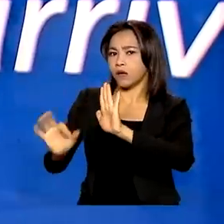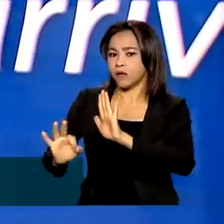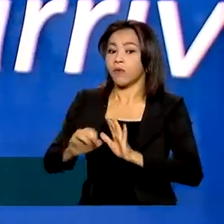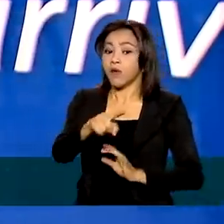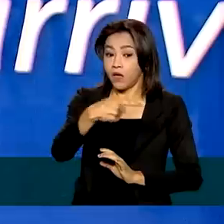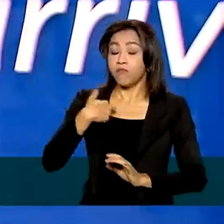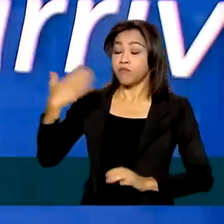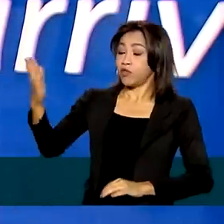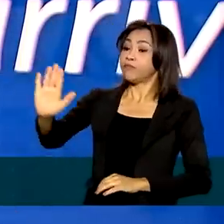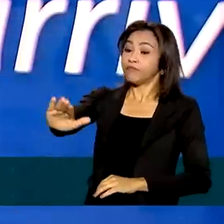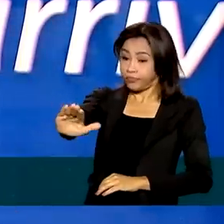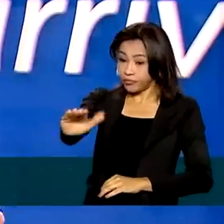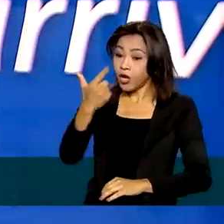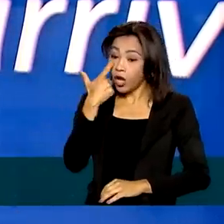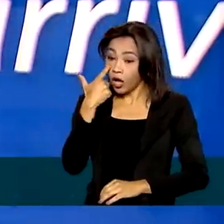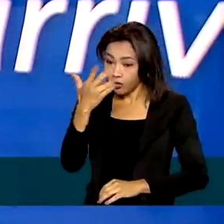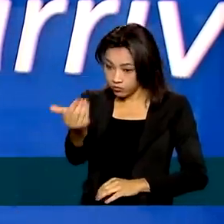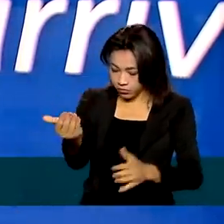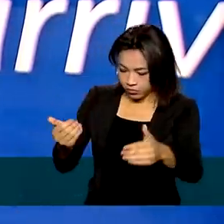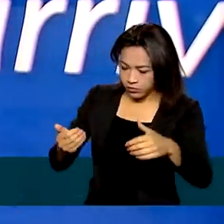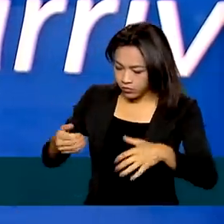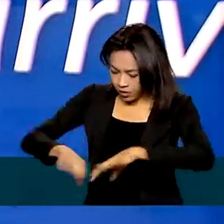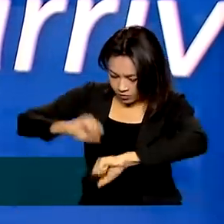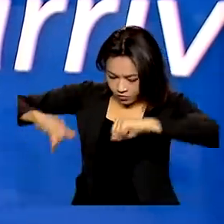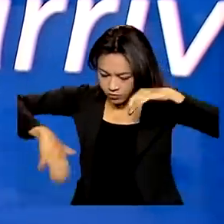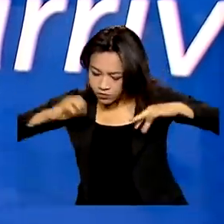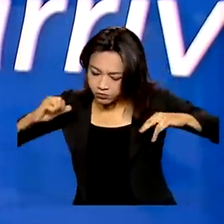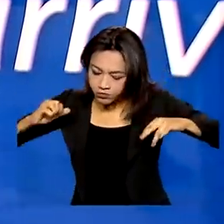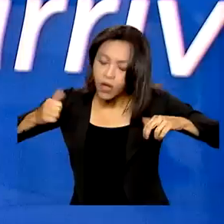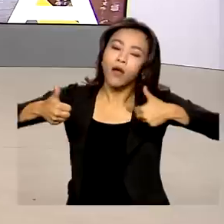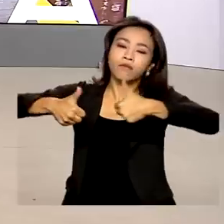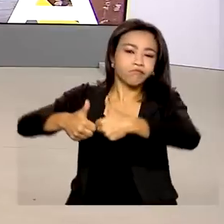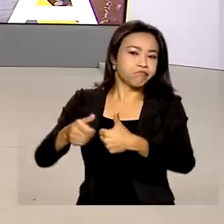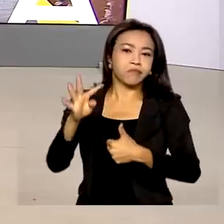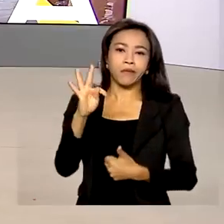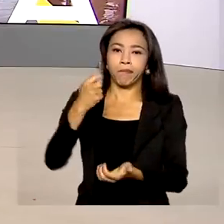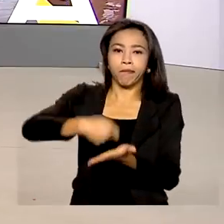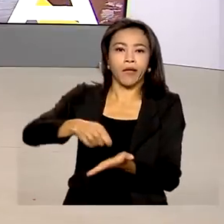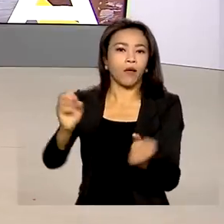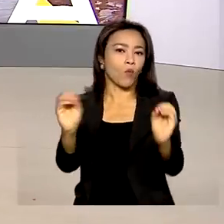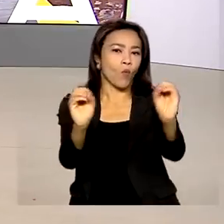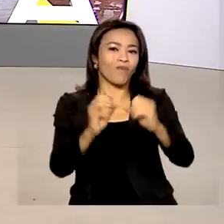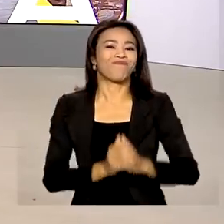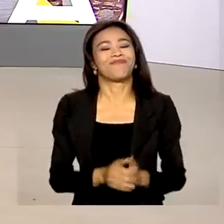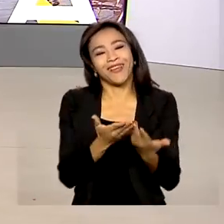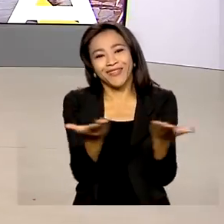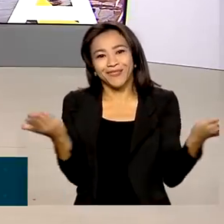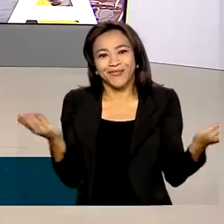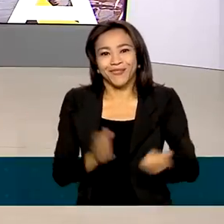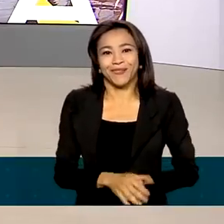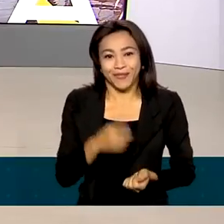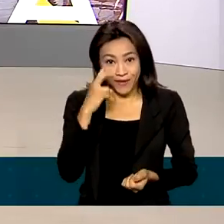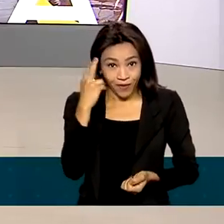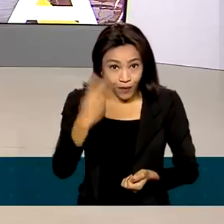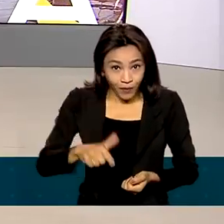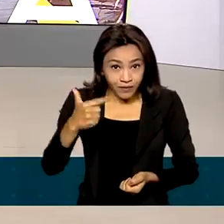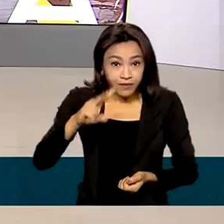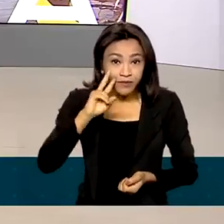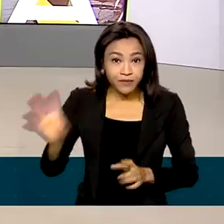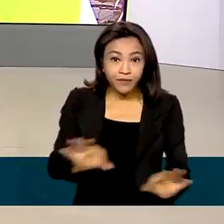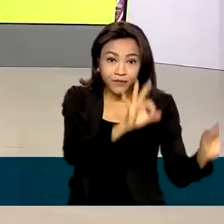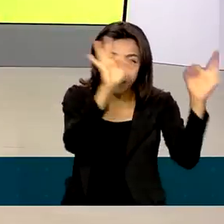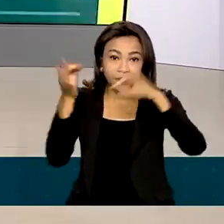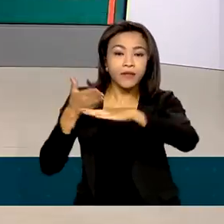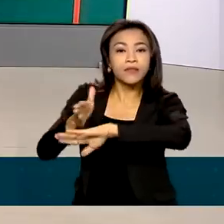parada, mas aí passei e não tive que pagar nenhuma taxa. É isso, a gente fica por aqui para rever as reportagens,